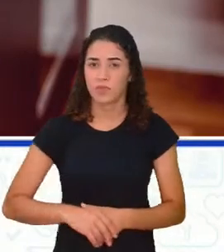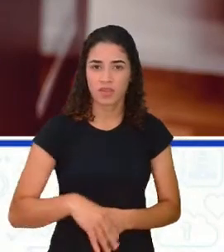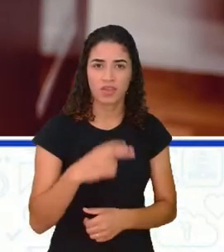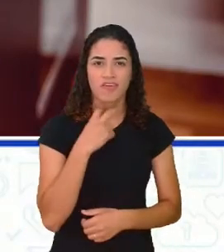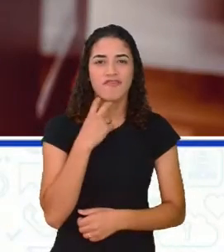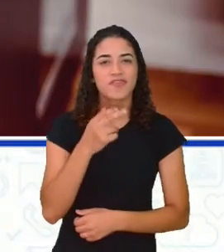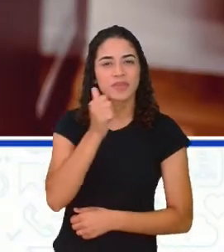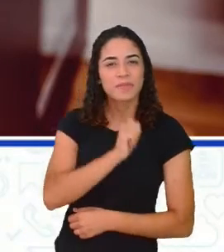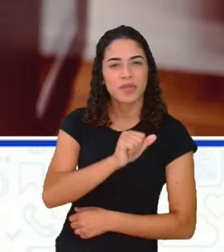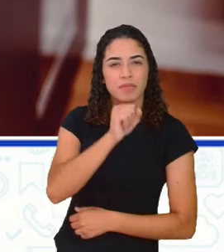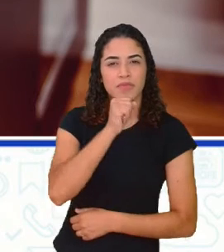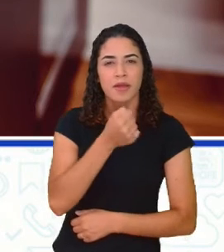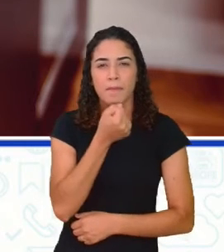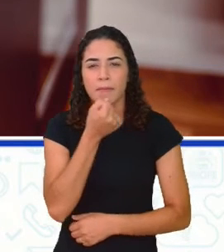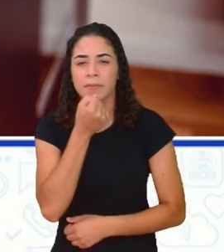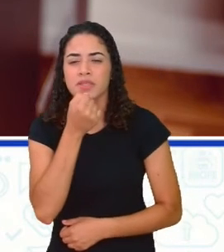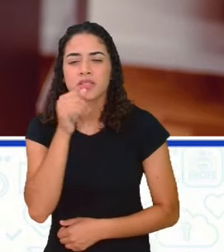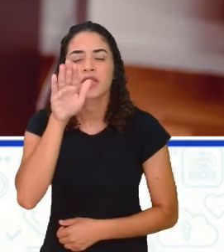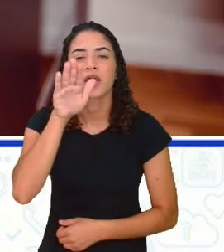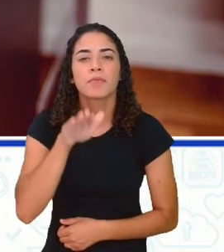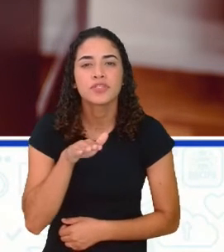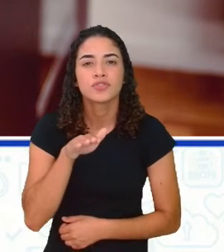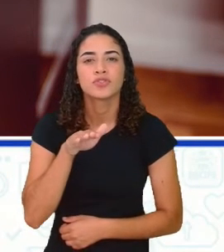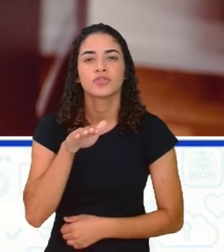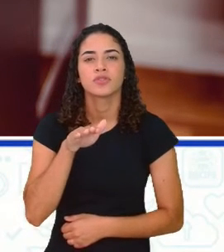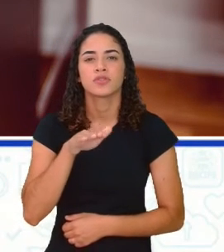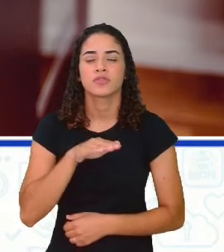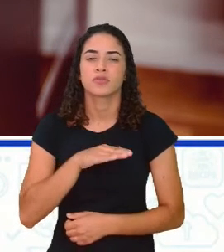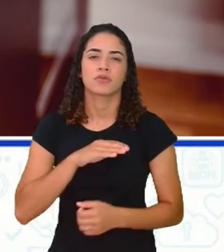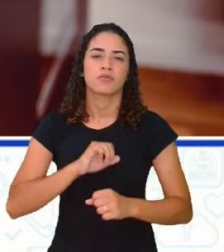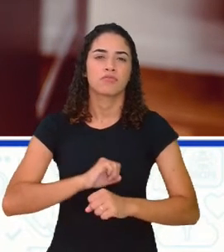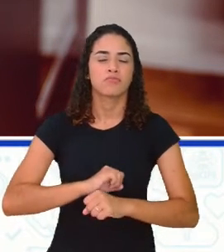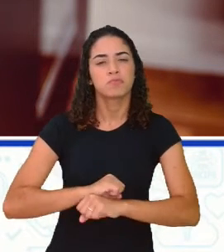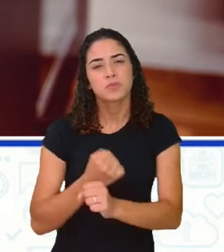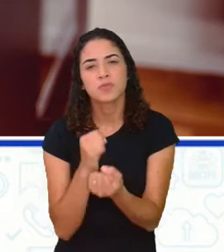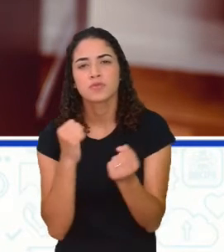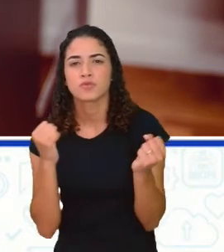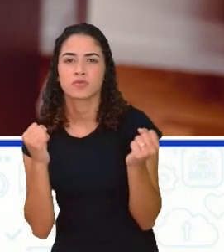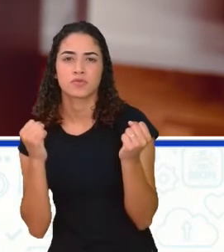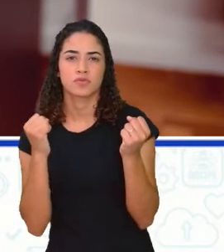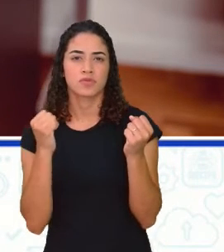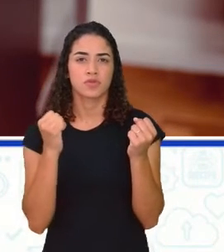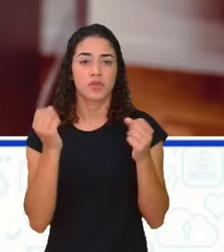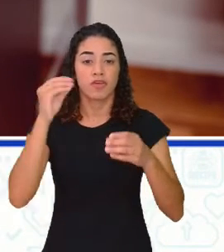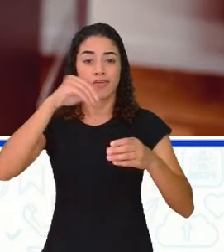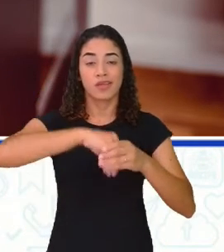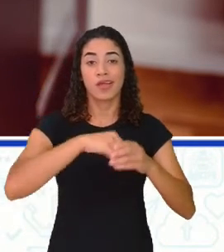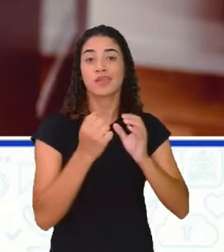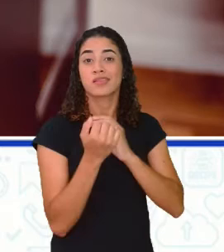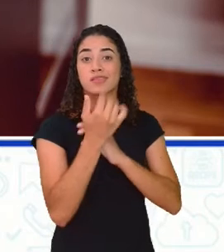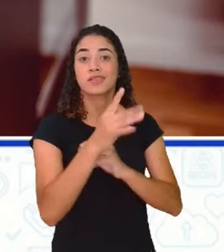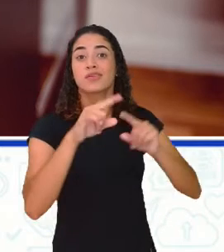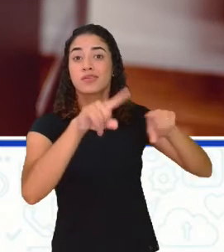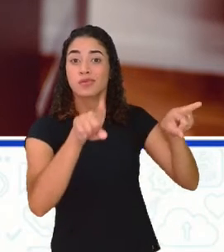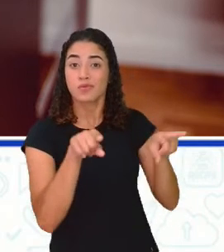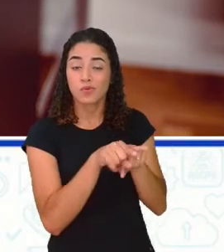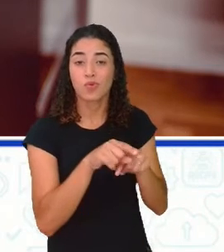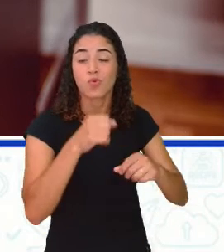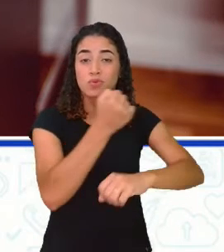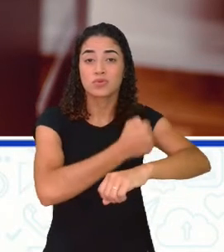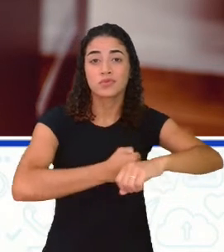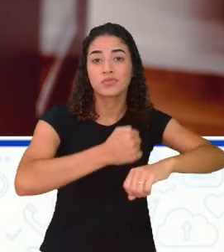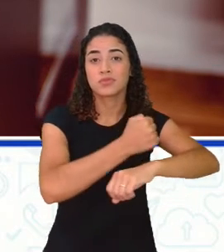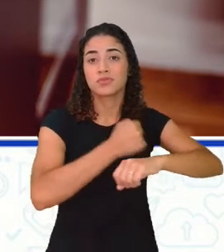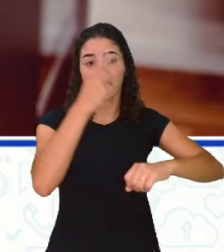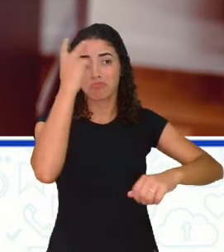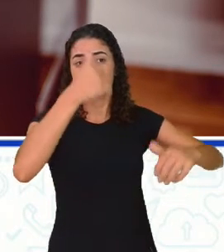minha mãe ecoou baixinho, revolta no fundo das cozinhas alheias. E aí,